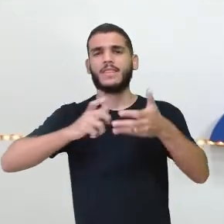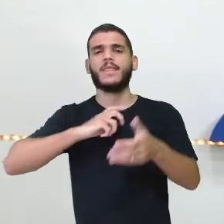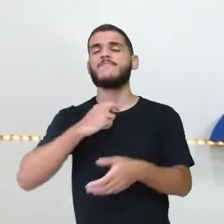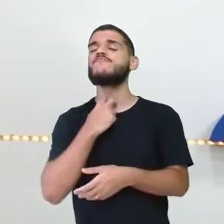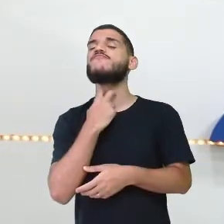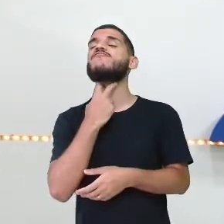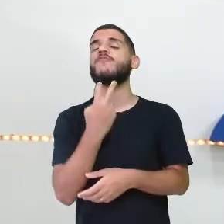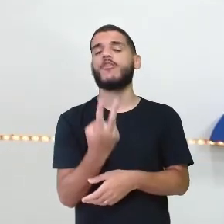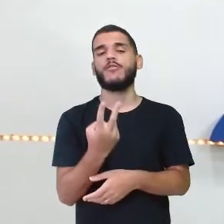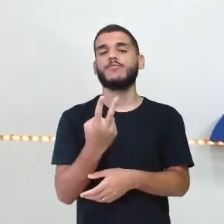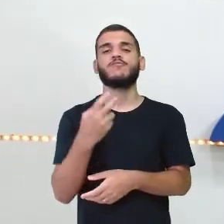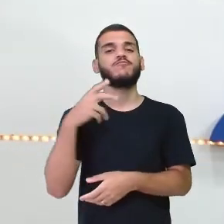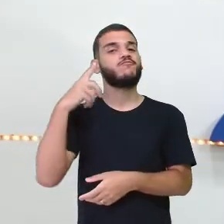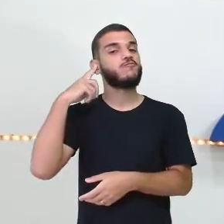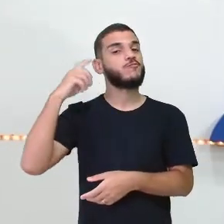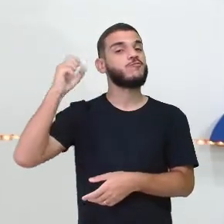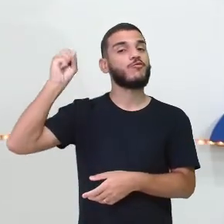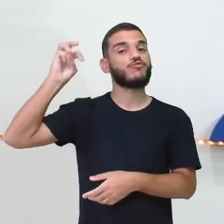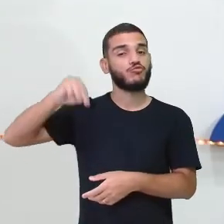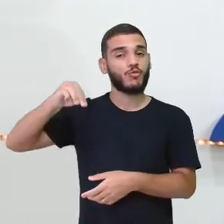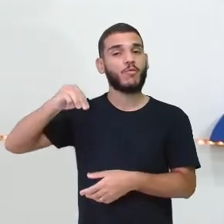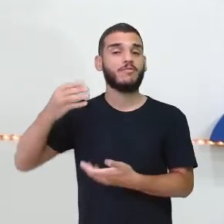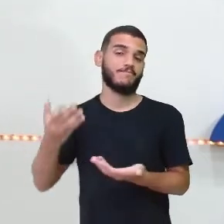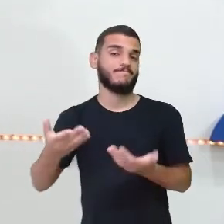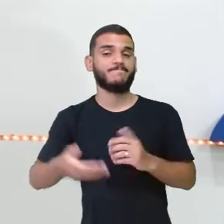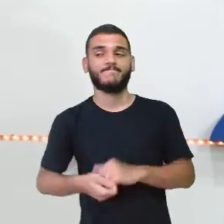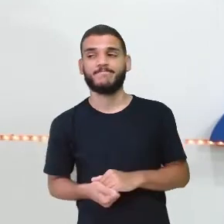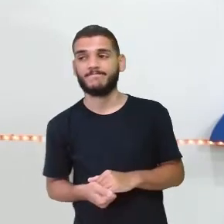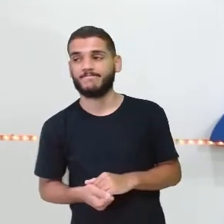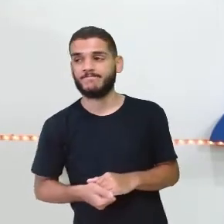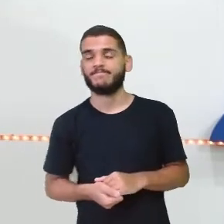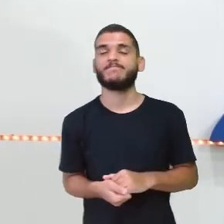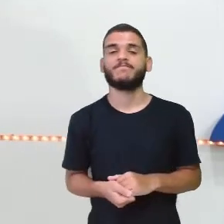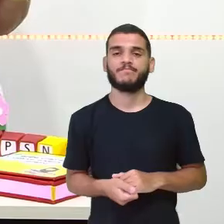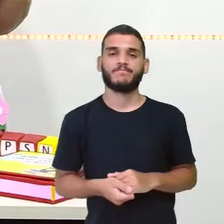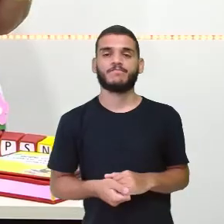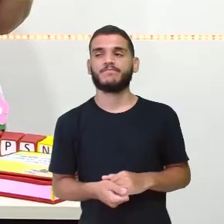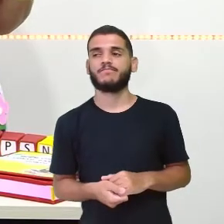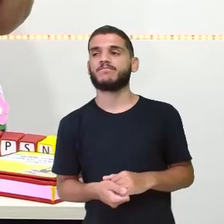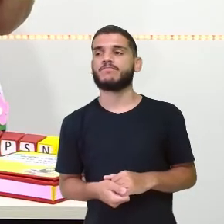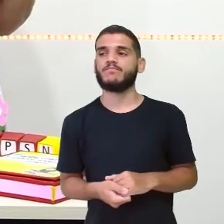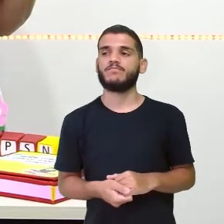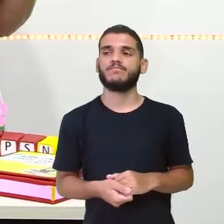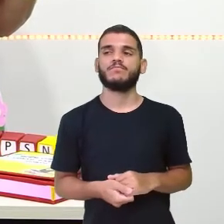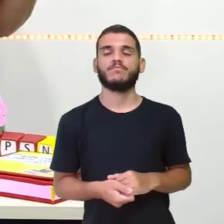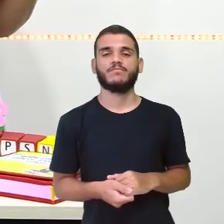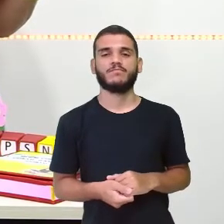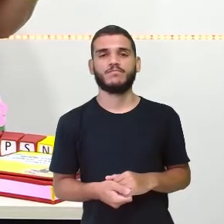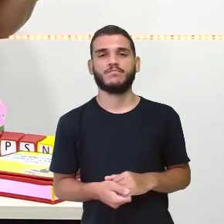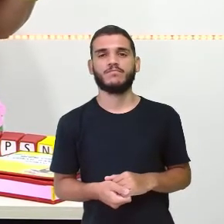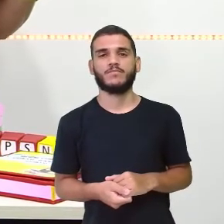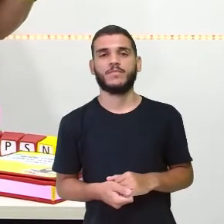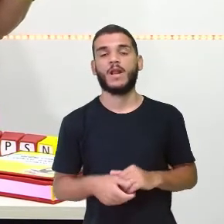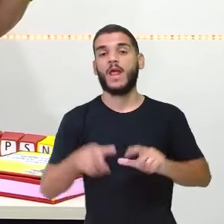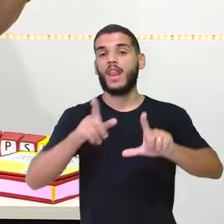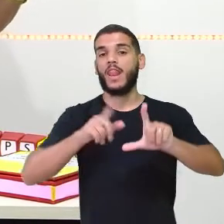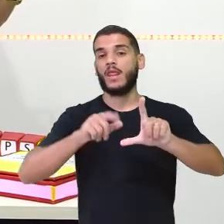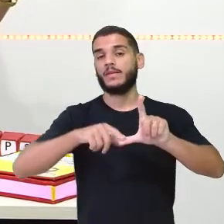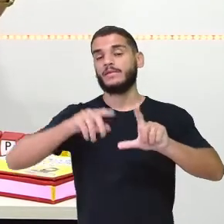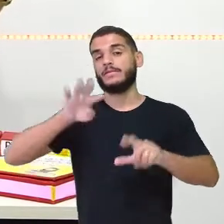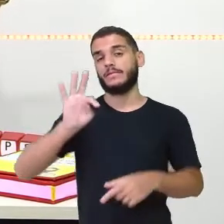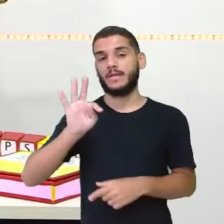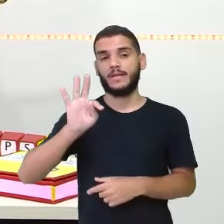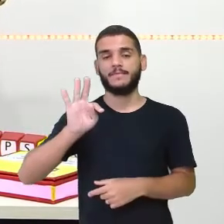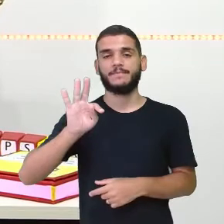nossa boca ao falar, para poder escrever. Vamos ver aqui o que o Papa Nome vai ajudar, né? Olha. Primeira letrinha, T.